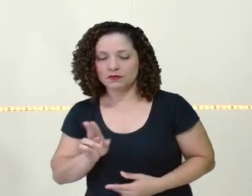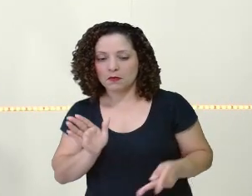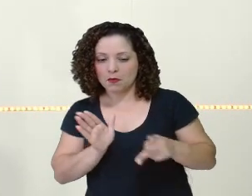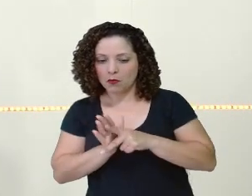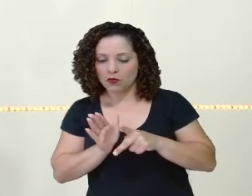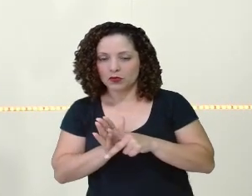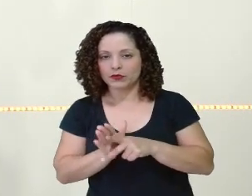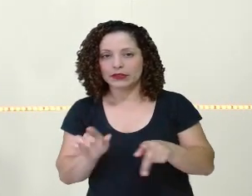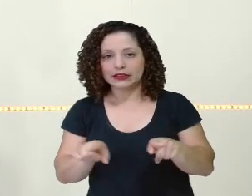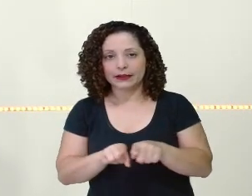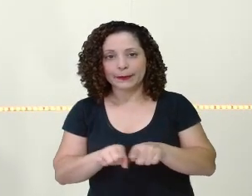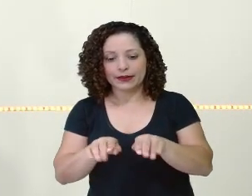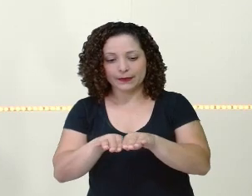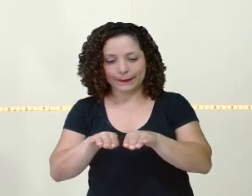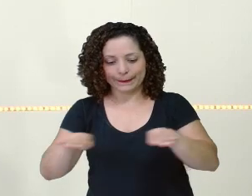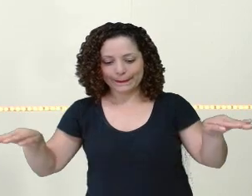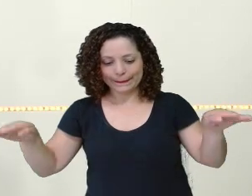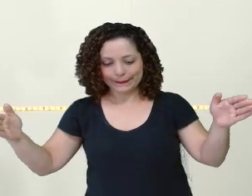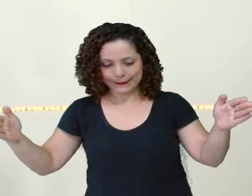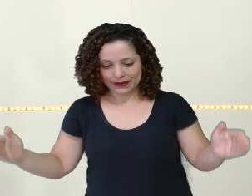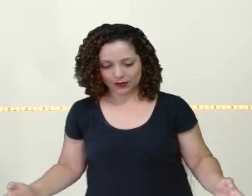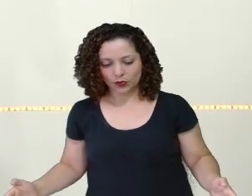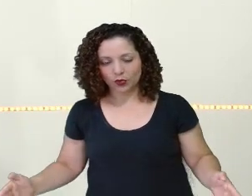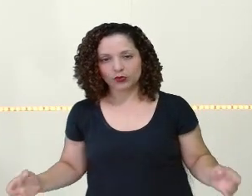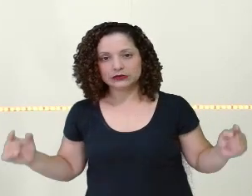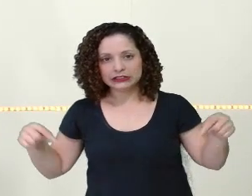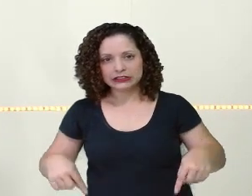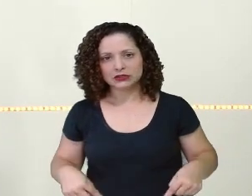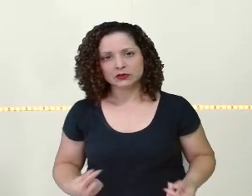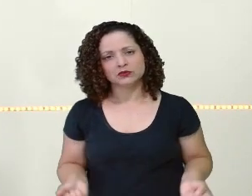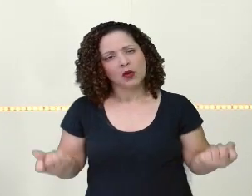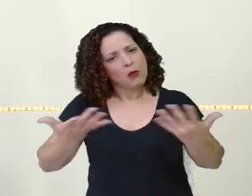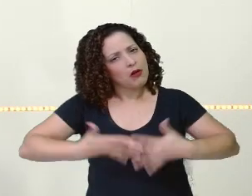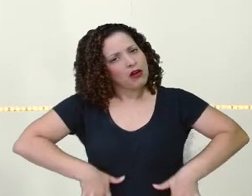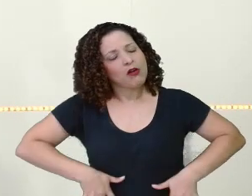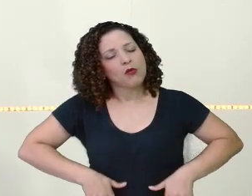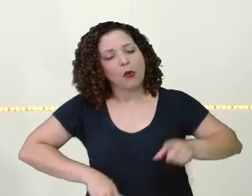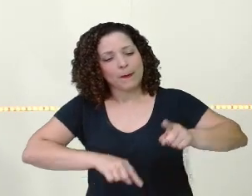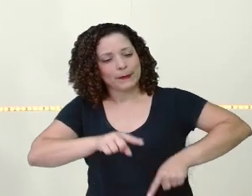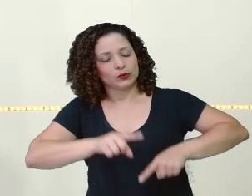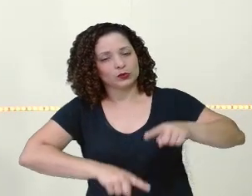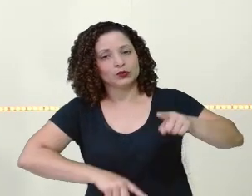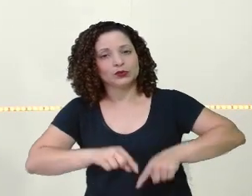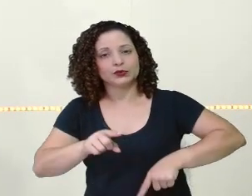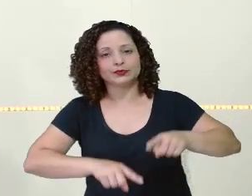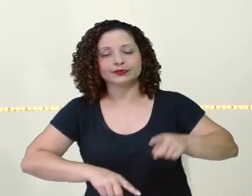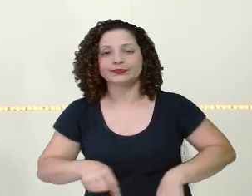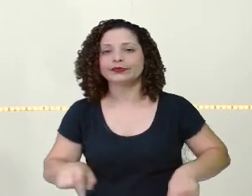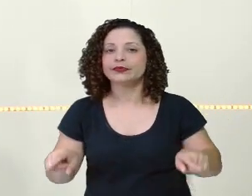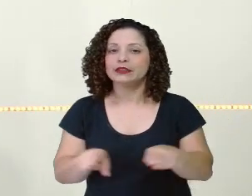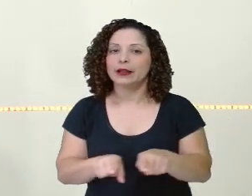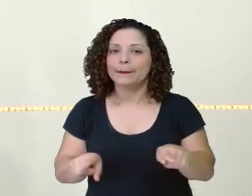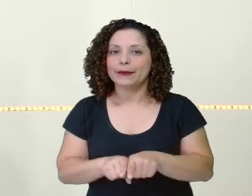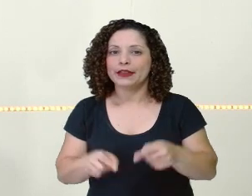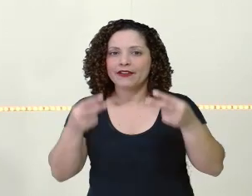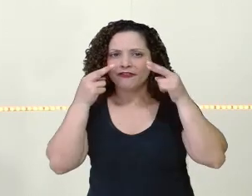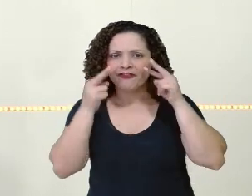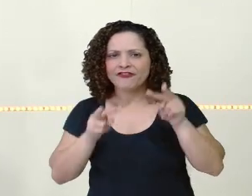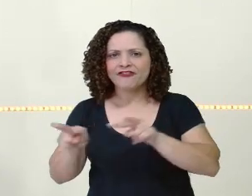um birô, é um substantivo comum, é um objeto, tá? Eu visualizo uma